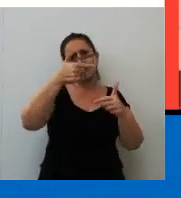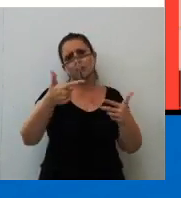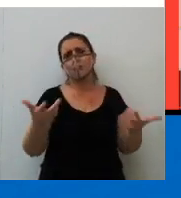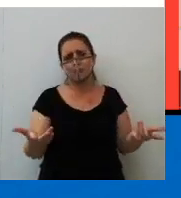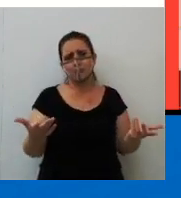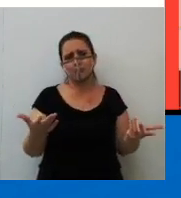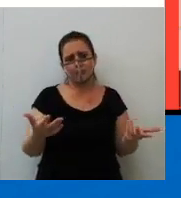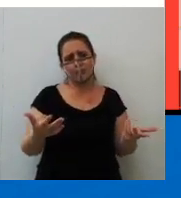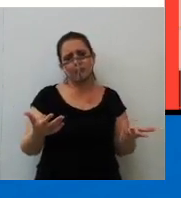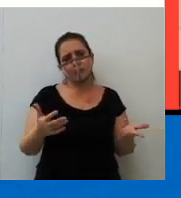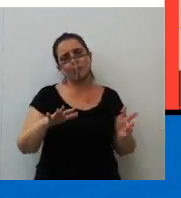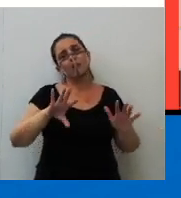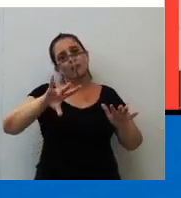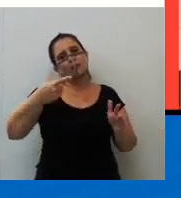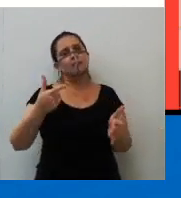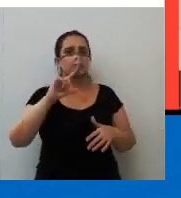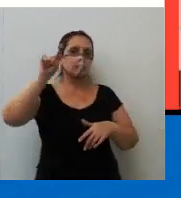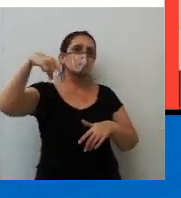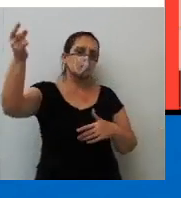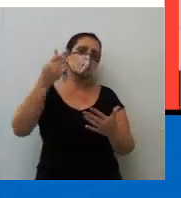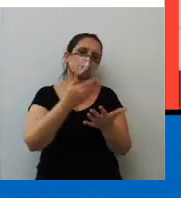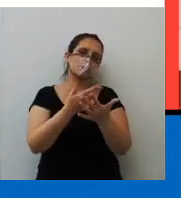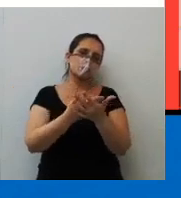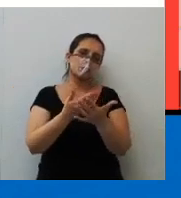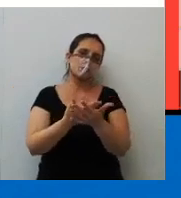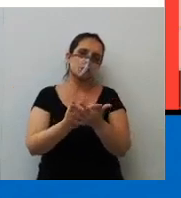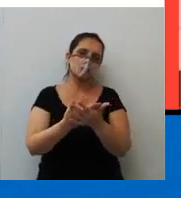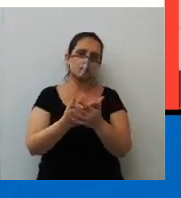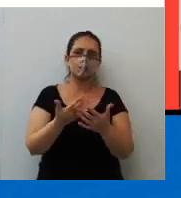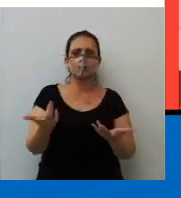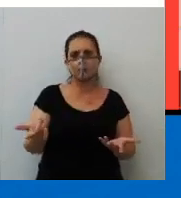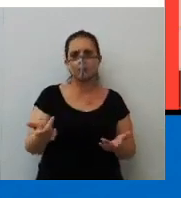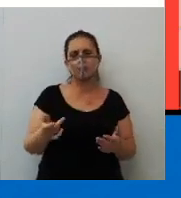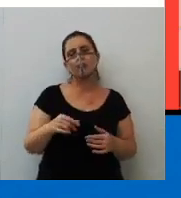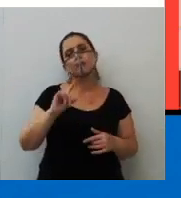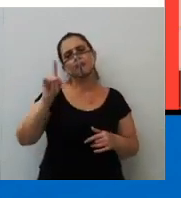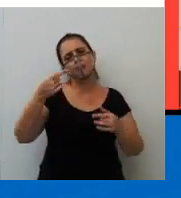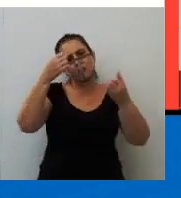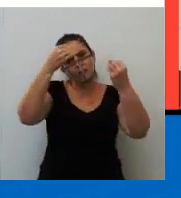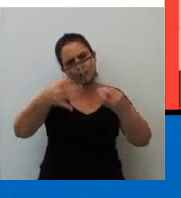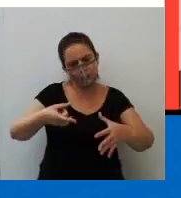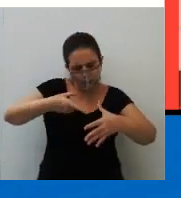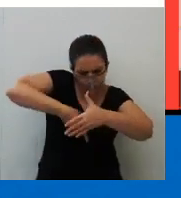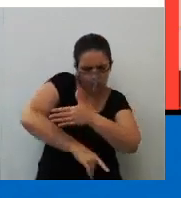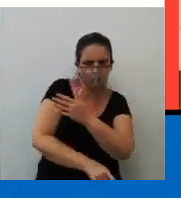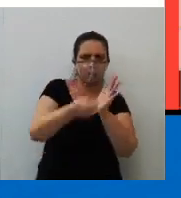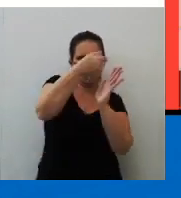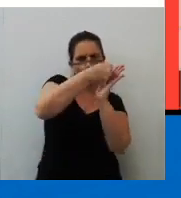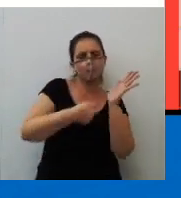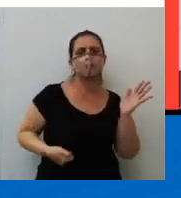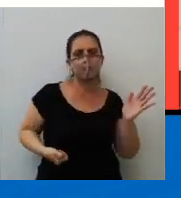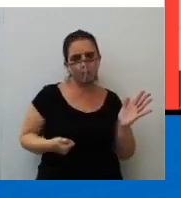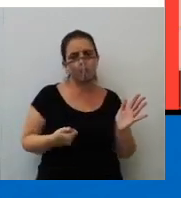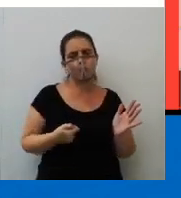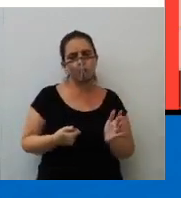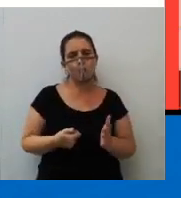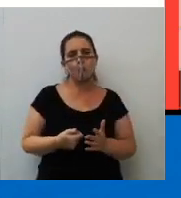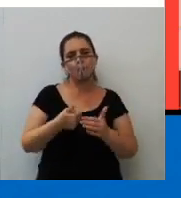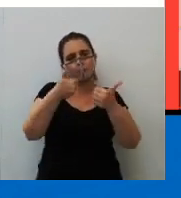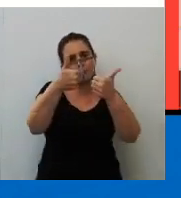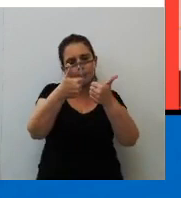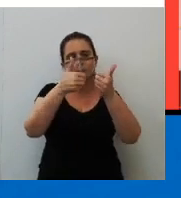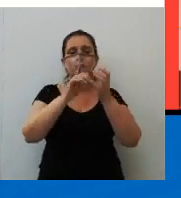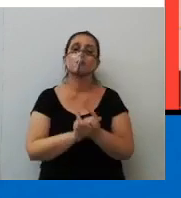Beleza? Lógico que nas próximas aulas. E nas minhas lives. Eu vou falar detalhadamente de redação pra vocês. Detalhadamente. Tá?